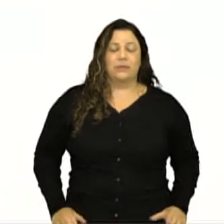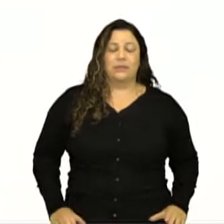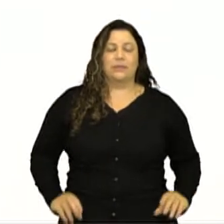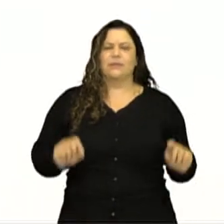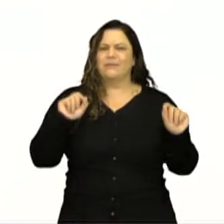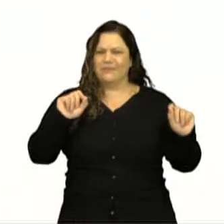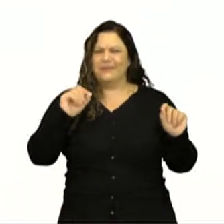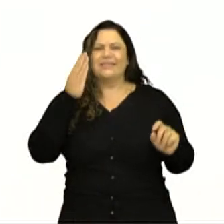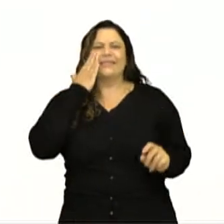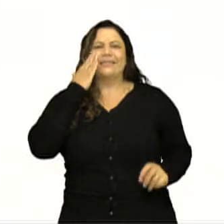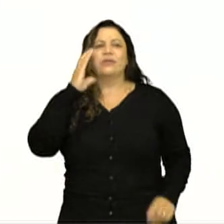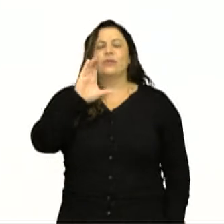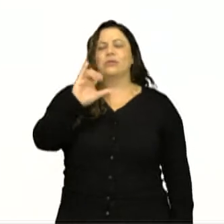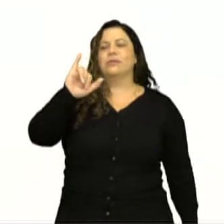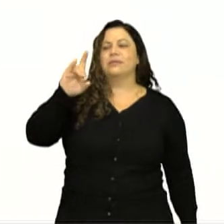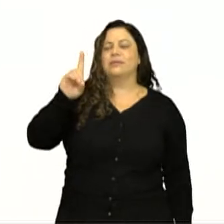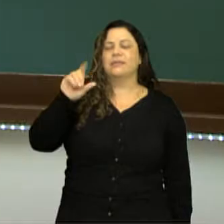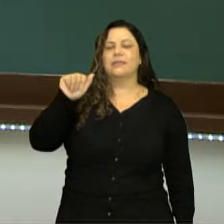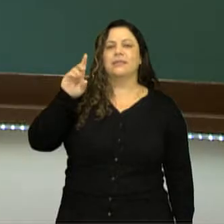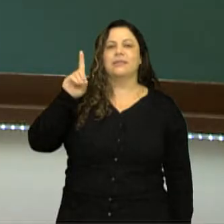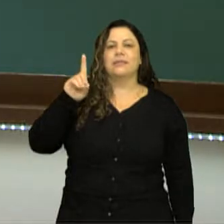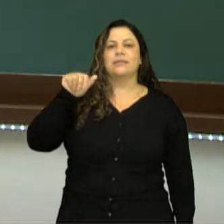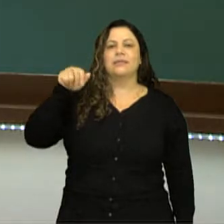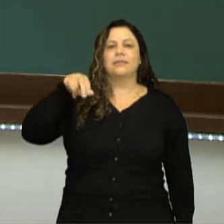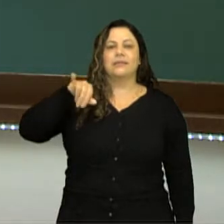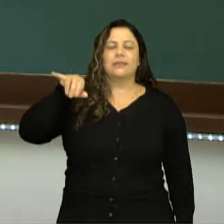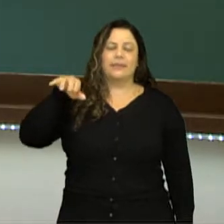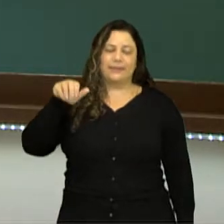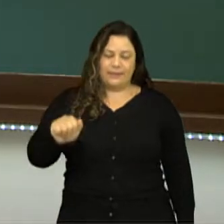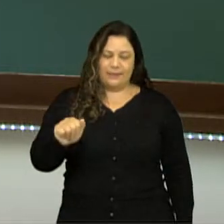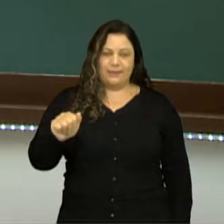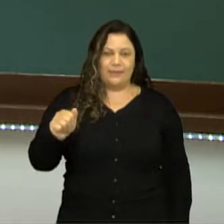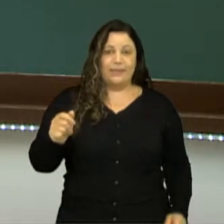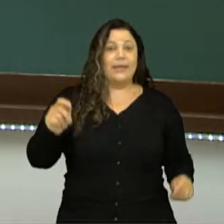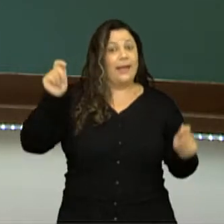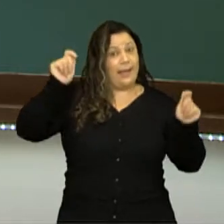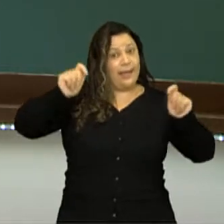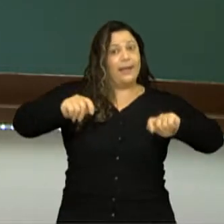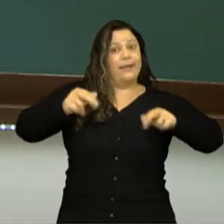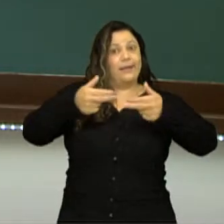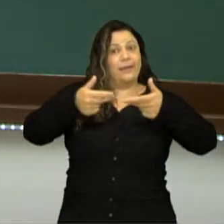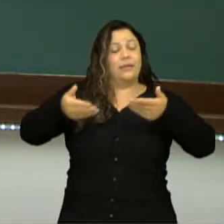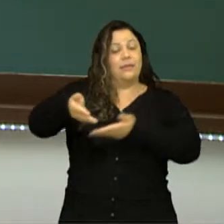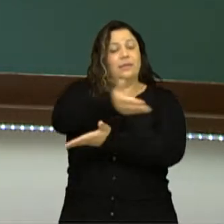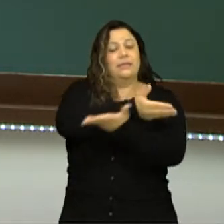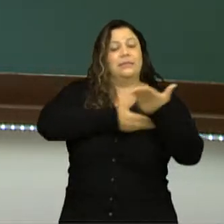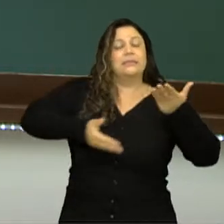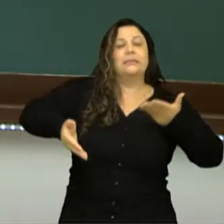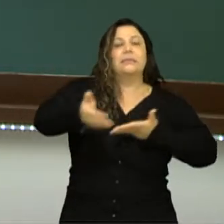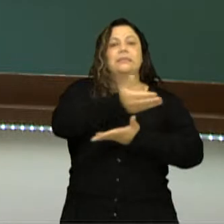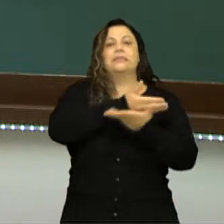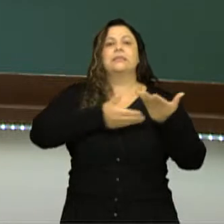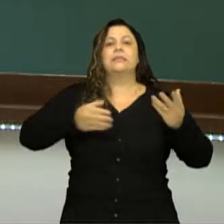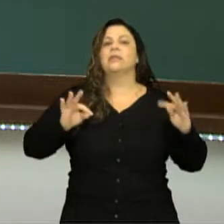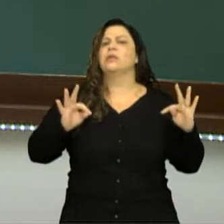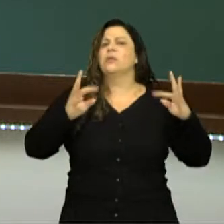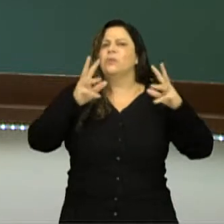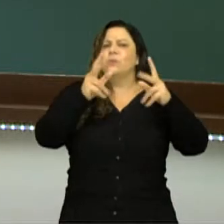que é cidadania ativa? O cidadão ativo é aquele que se envolve, que